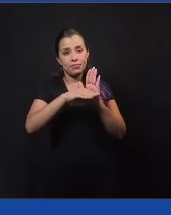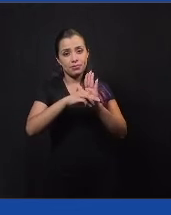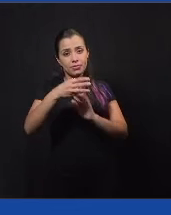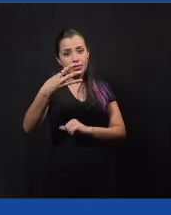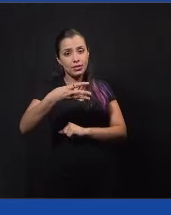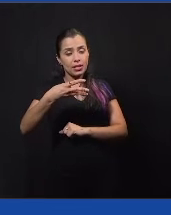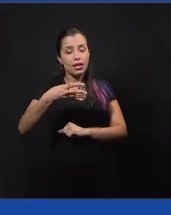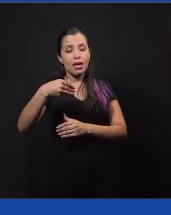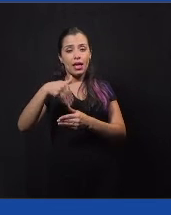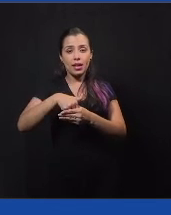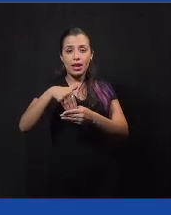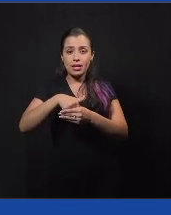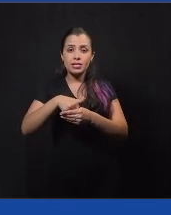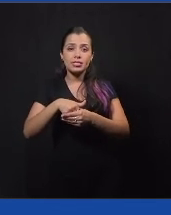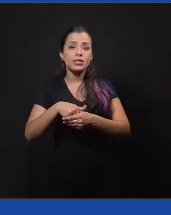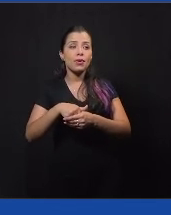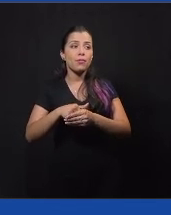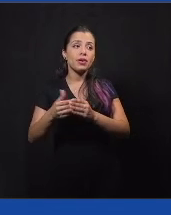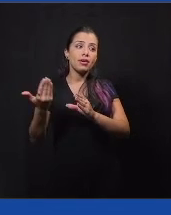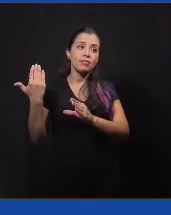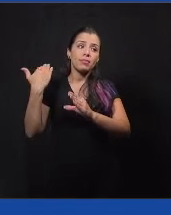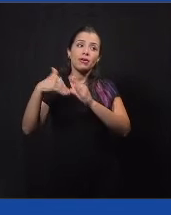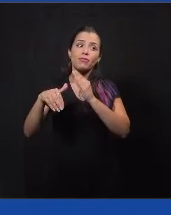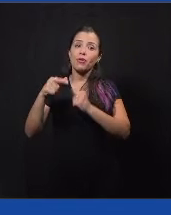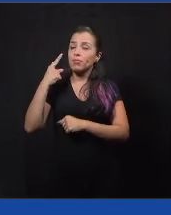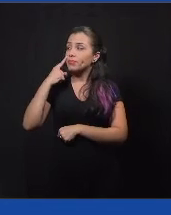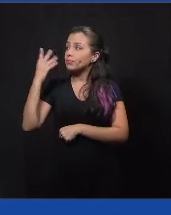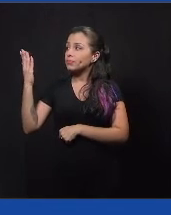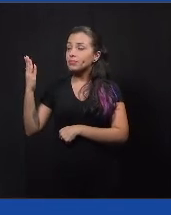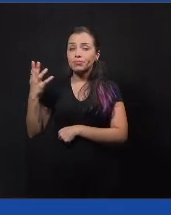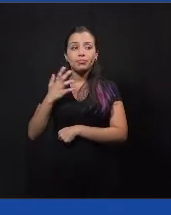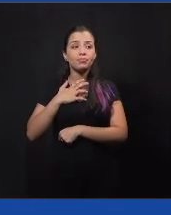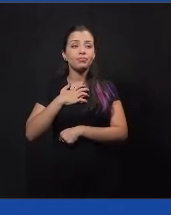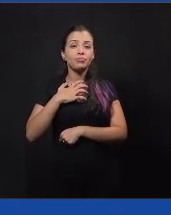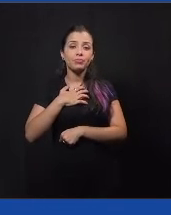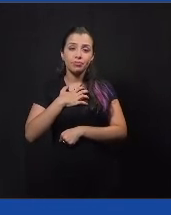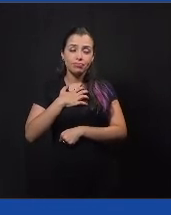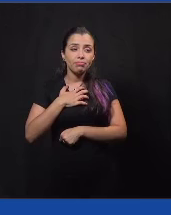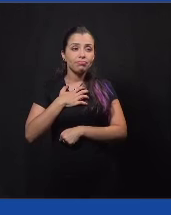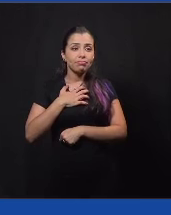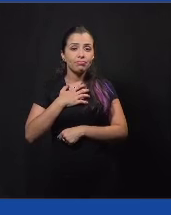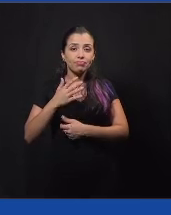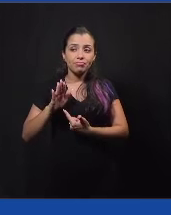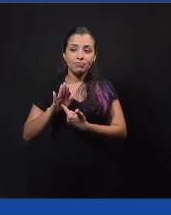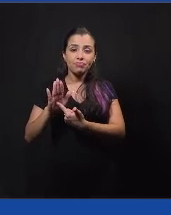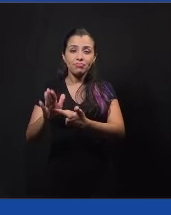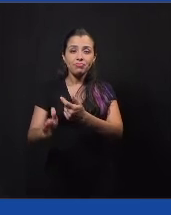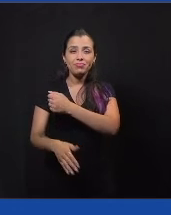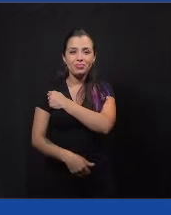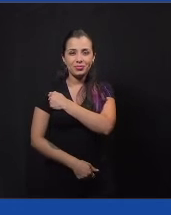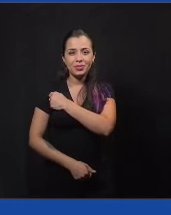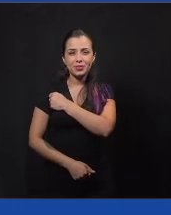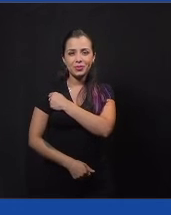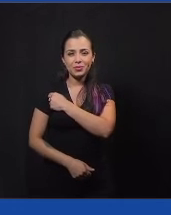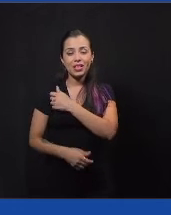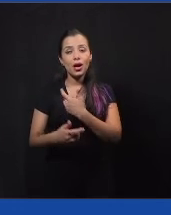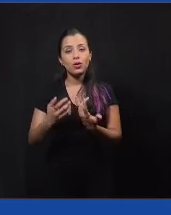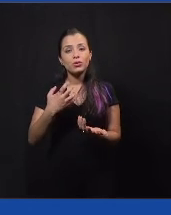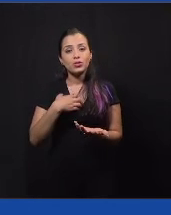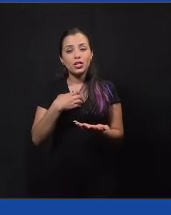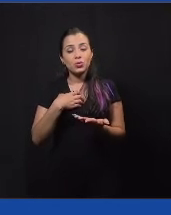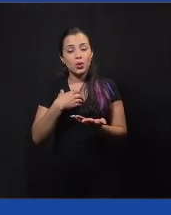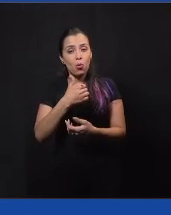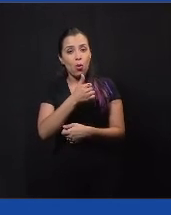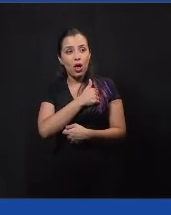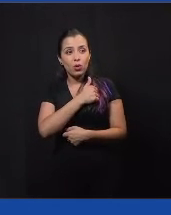e enviou, porque era uma forma de dar na mão dos alunos, né, a gente sabia que era um momento que eles não queriam se